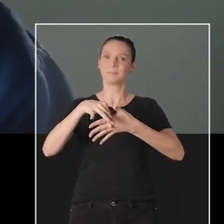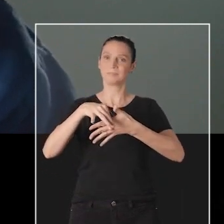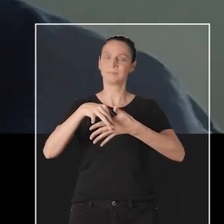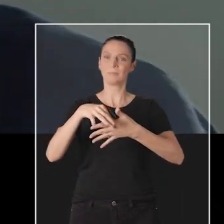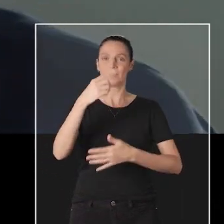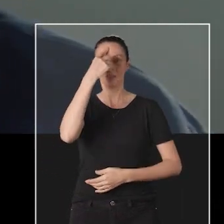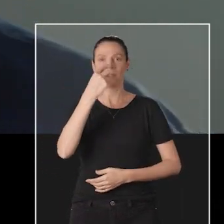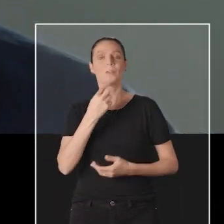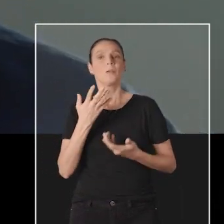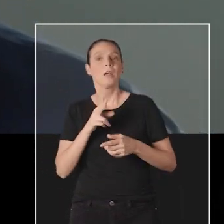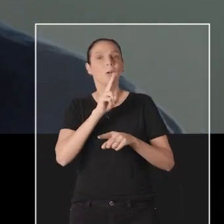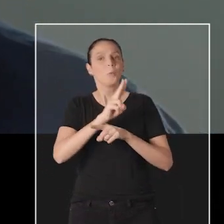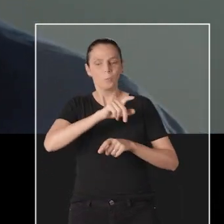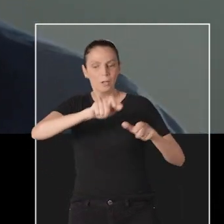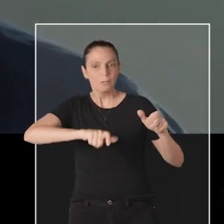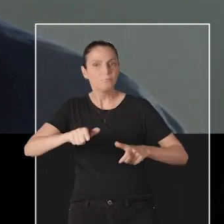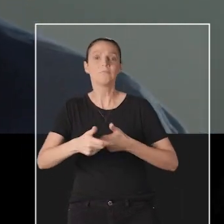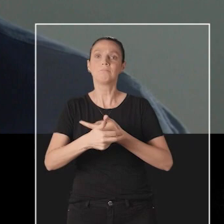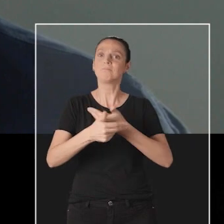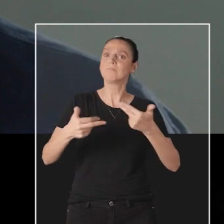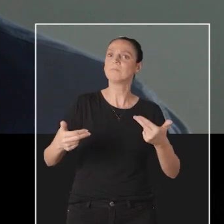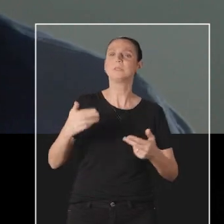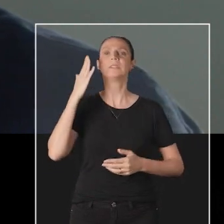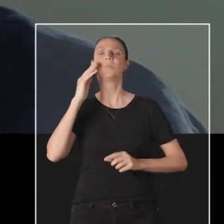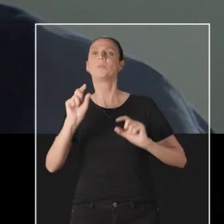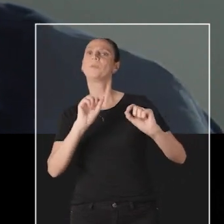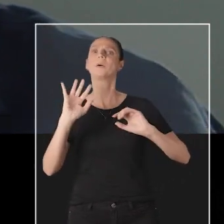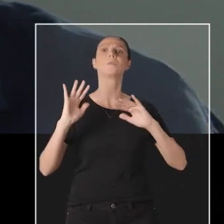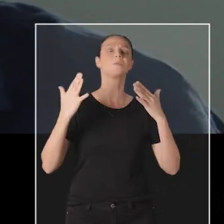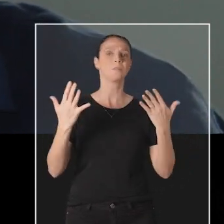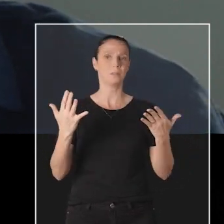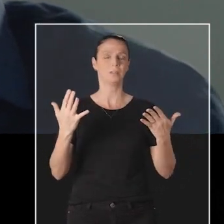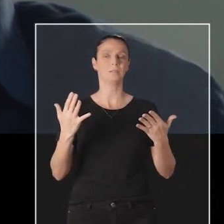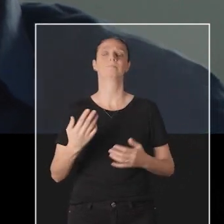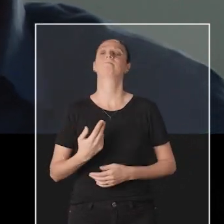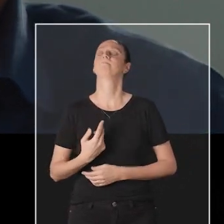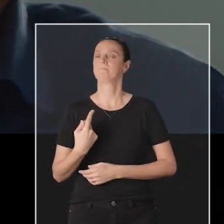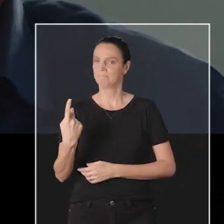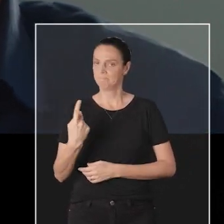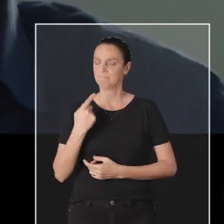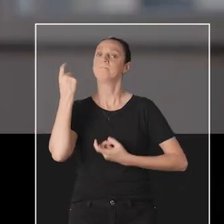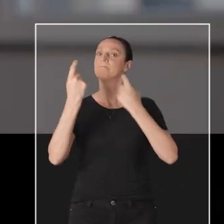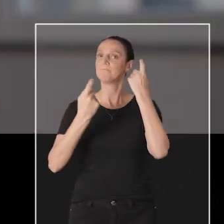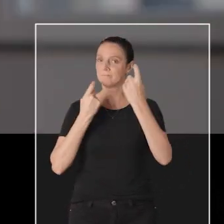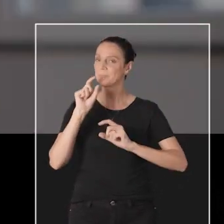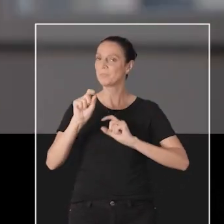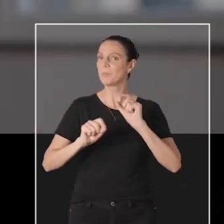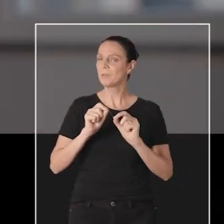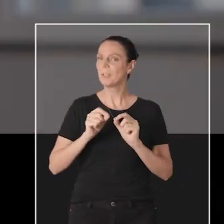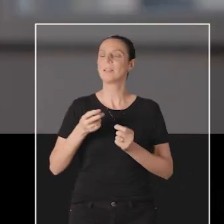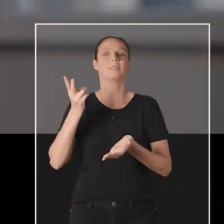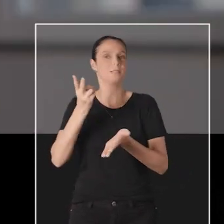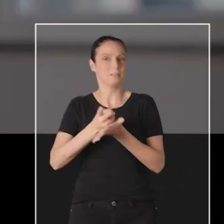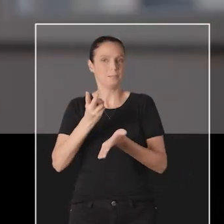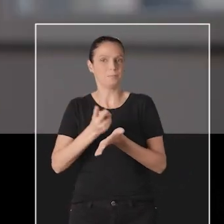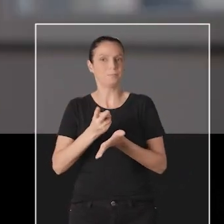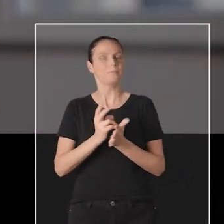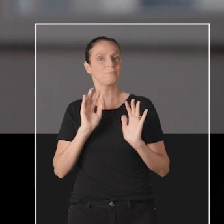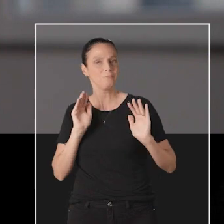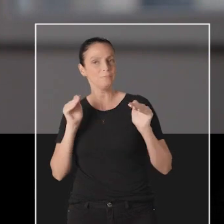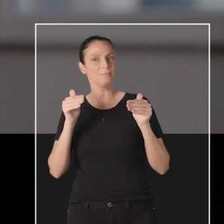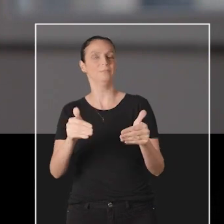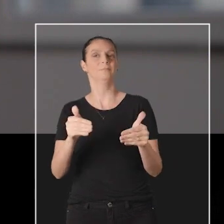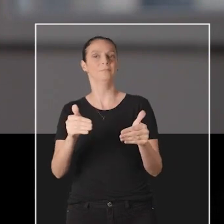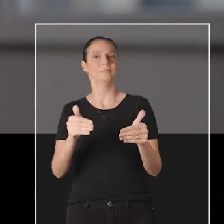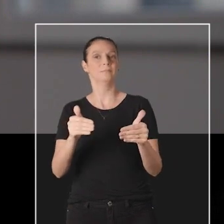Nós temos um perfil de liderança. Um perfil de querer cuidar das coisas e saber o que está acontecendo. E a nossa preocupação é essa.